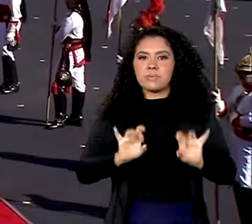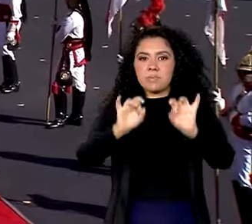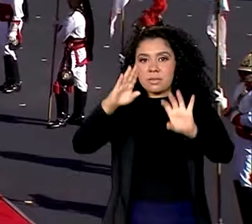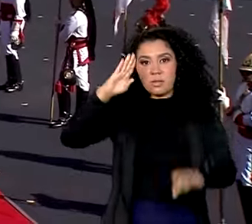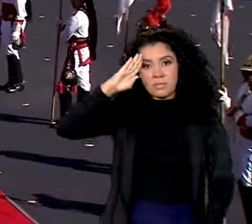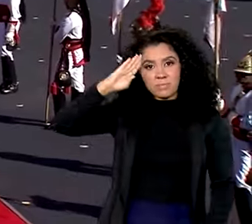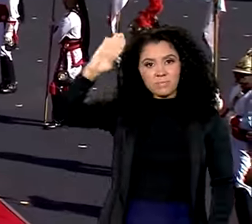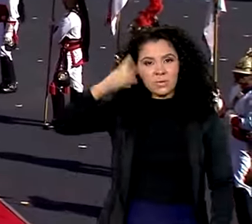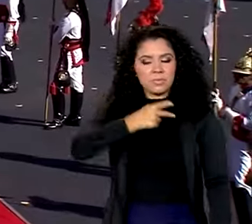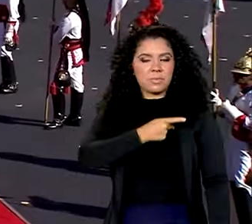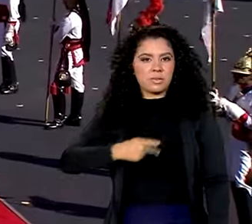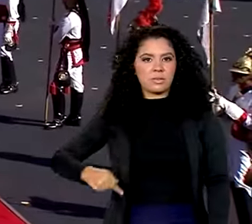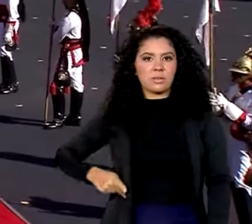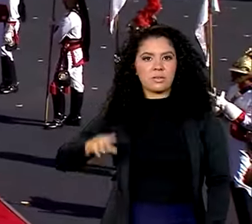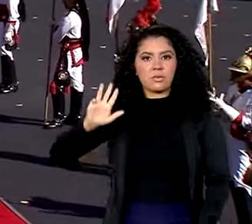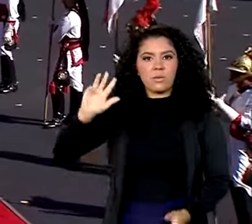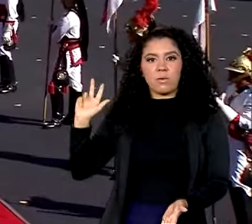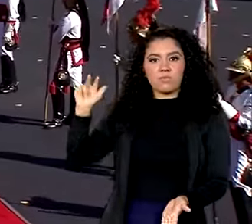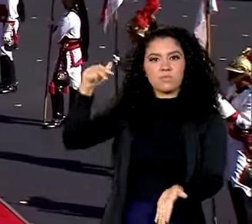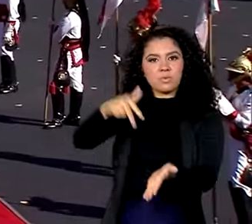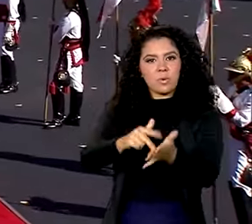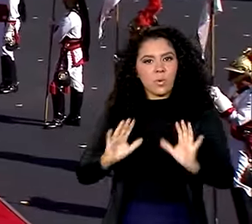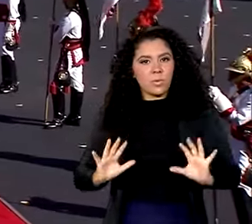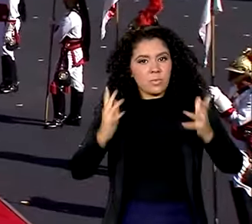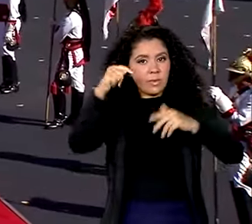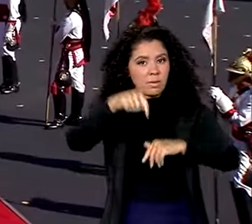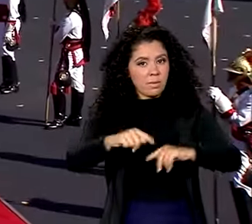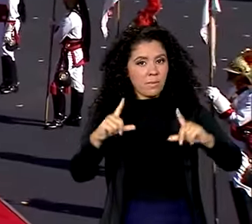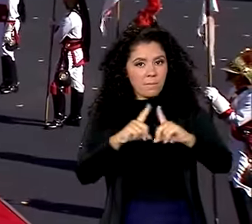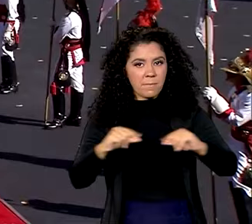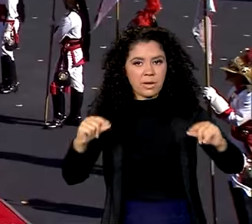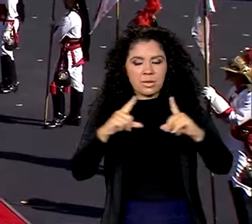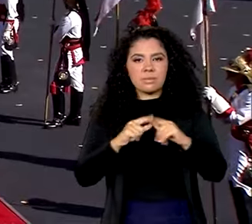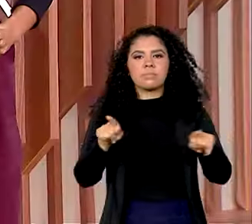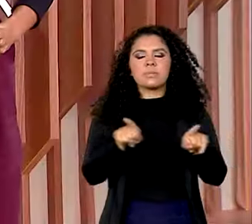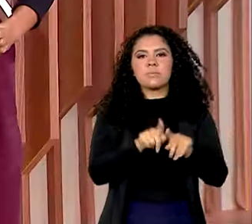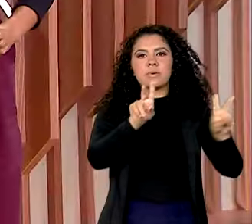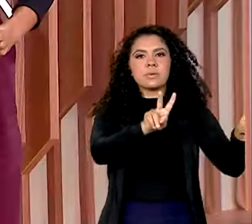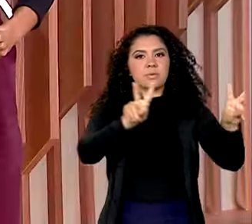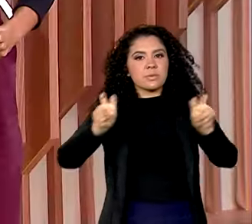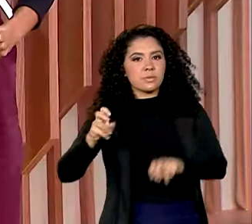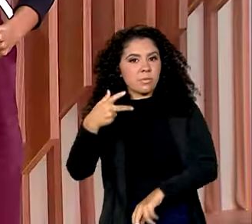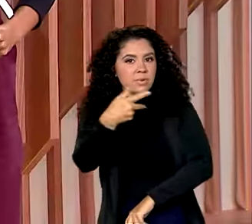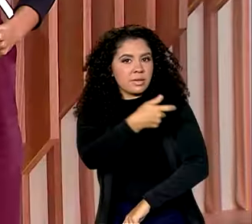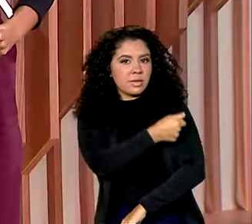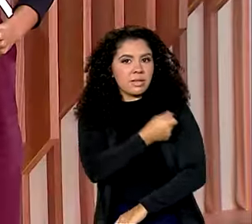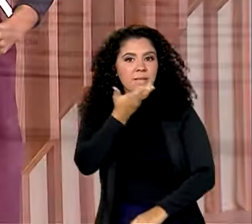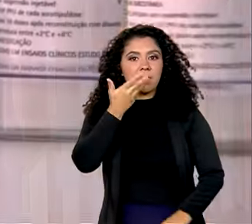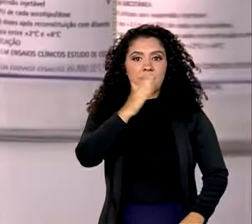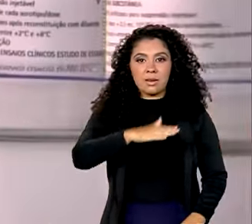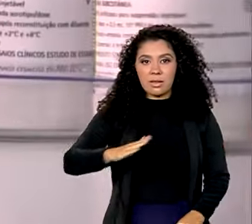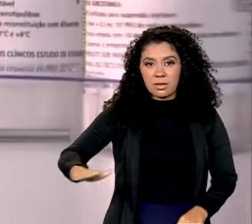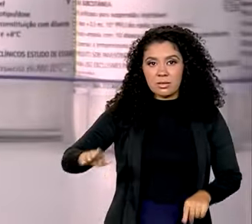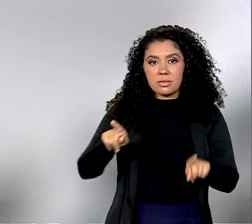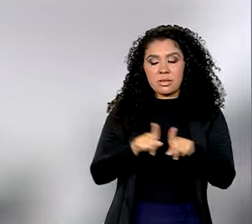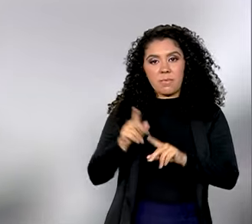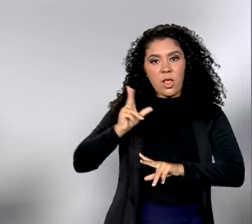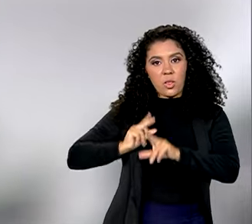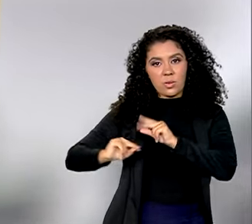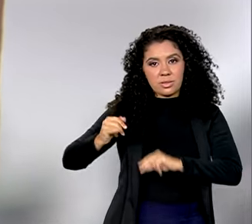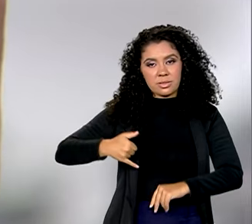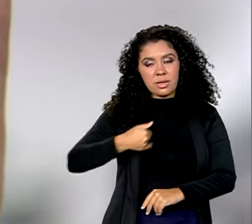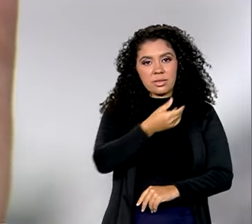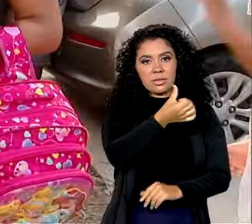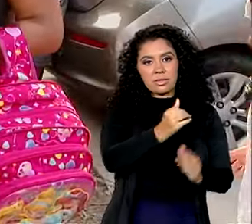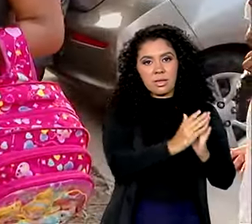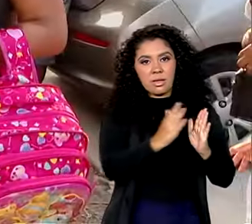Lula participa de celebração em Brasília. Vacina da dengue, crianças e adolescentes de 6 a 16